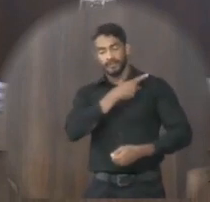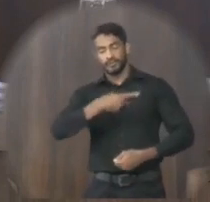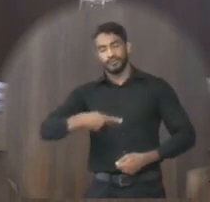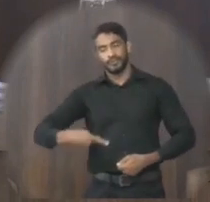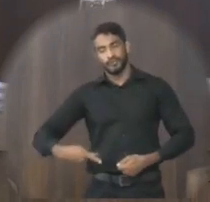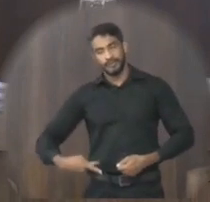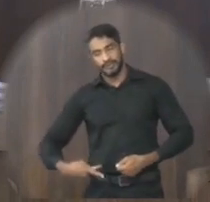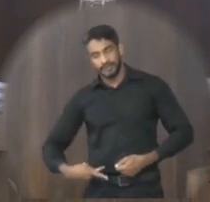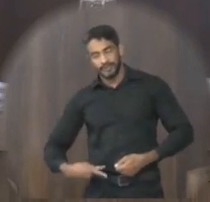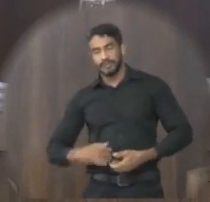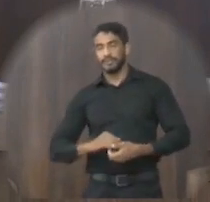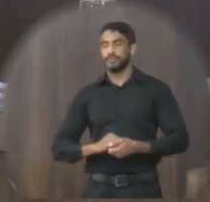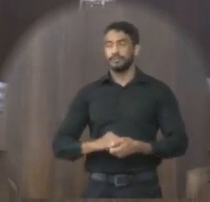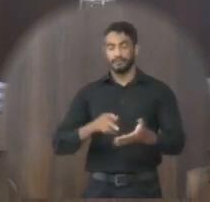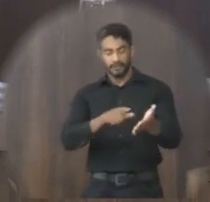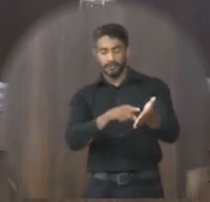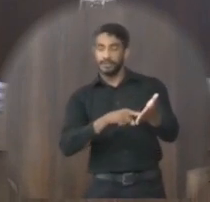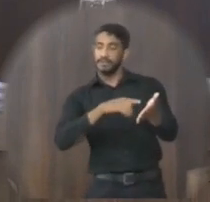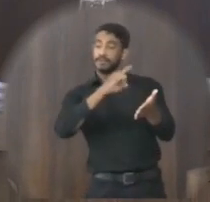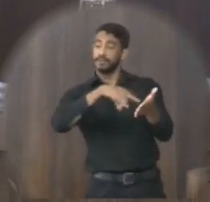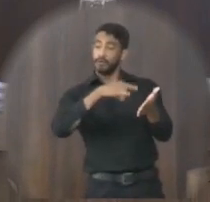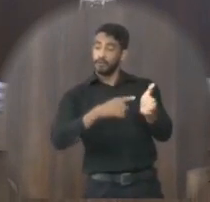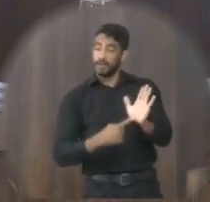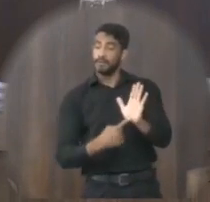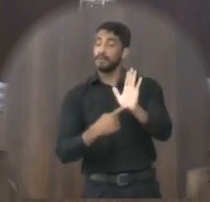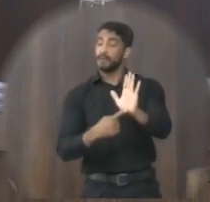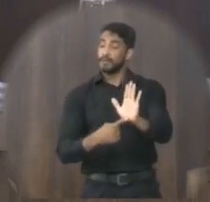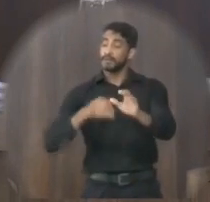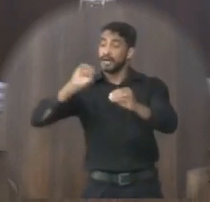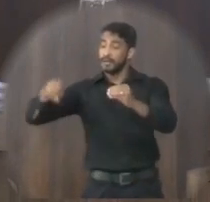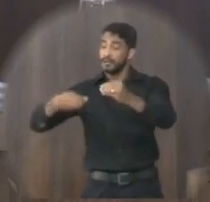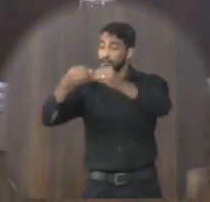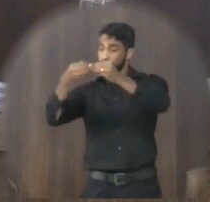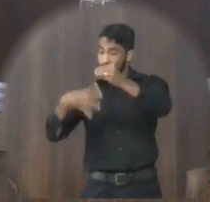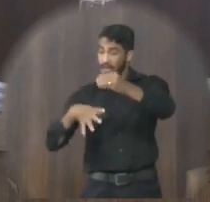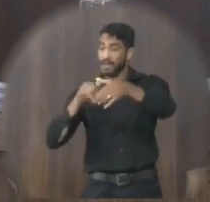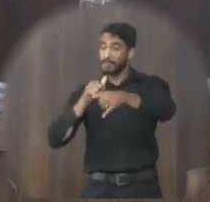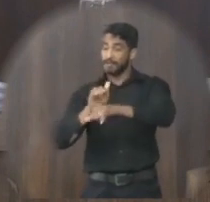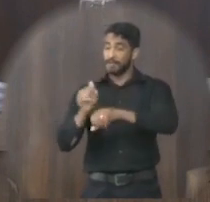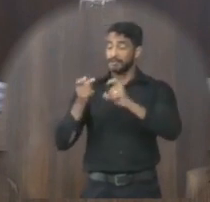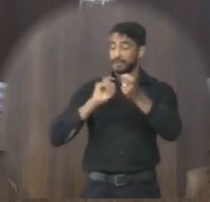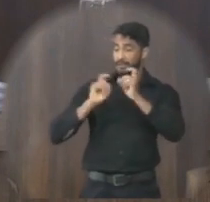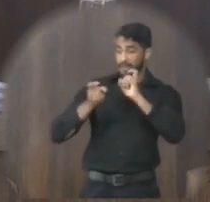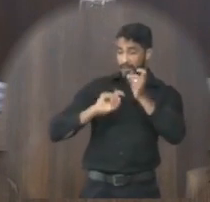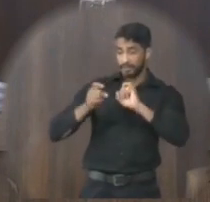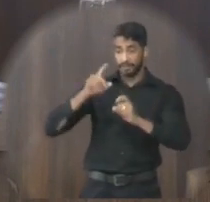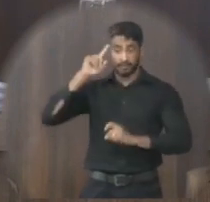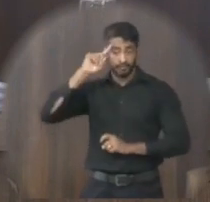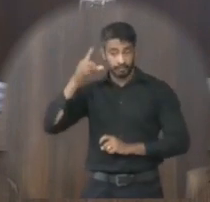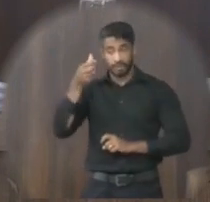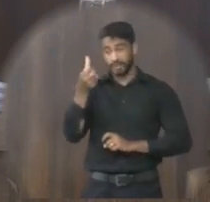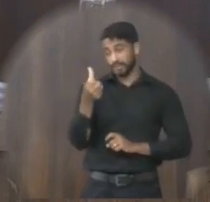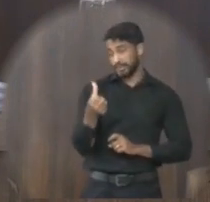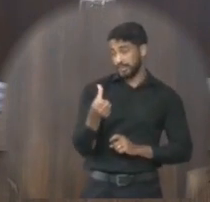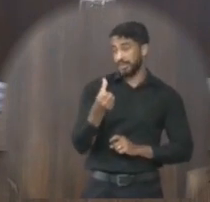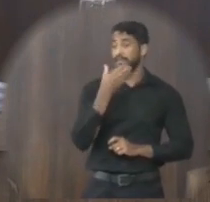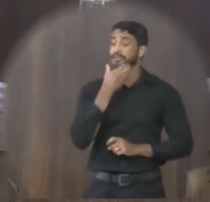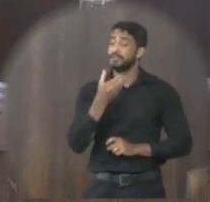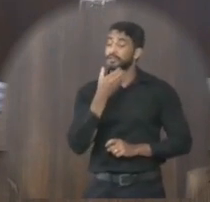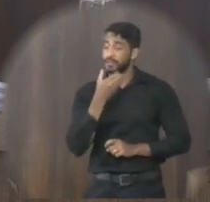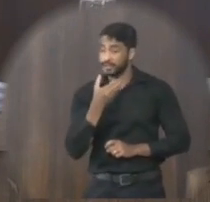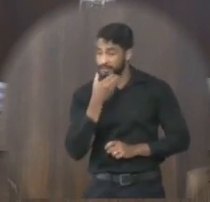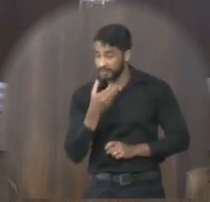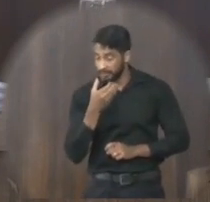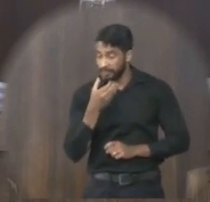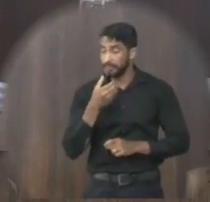presidente Venho por meio deste Afim de justificar minha ausência Na sessão ordinária A ser realizada hoje Dia 6 de